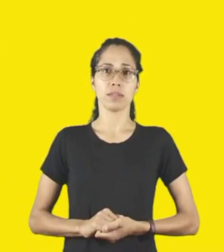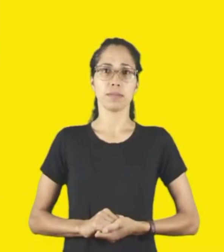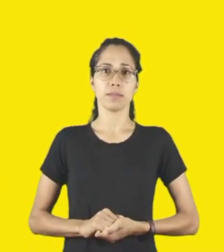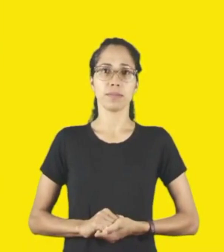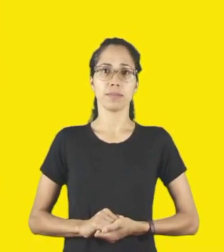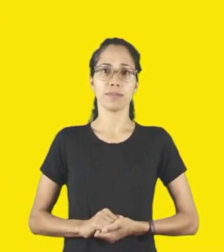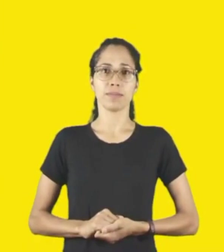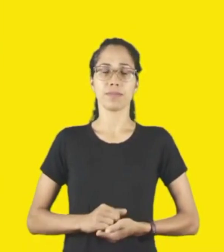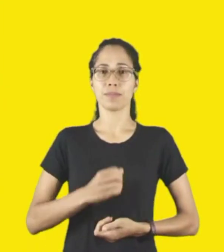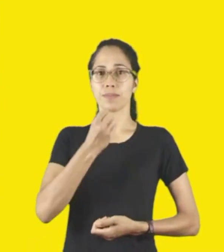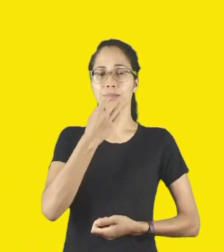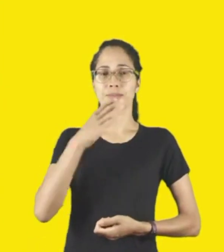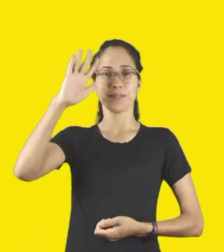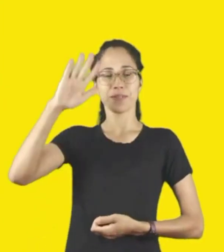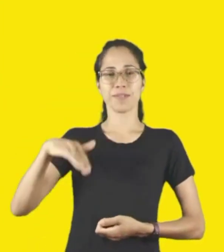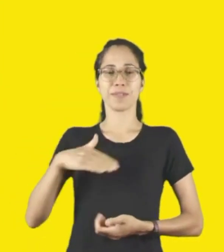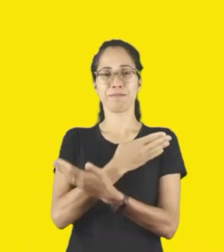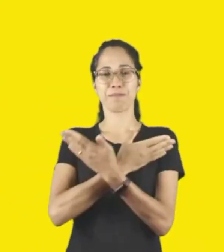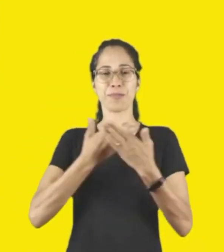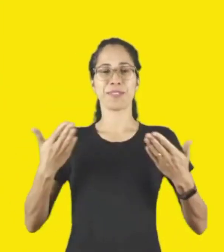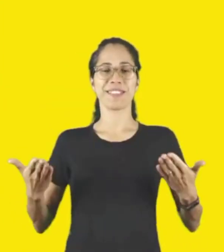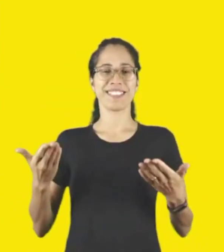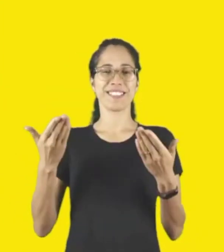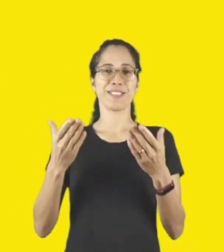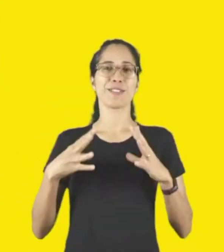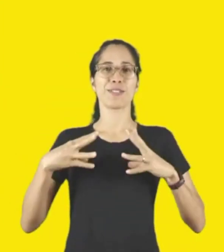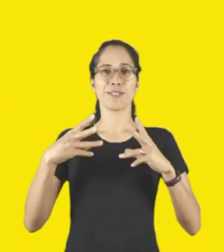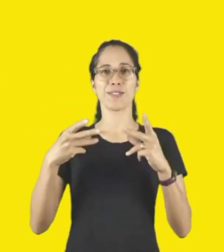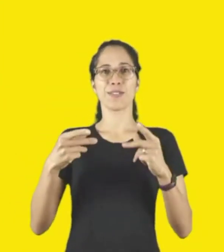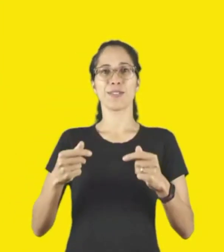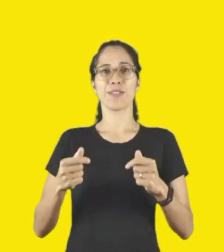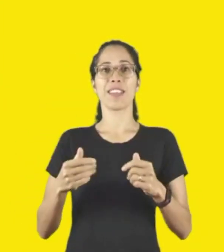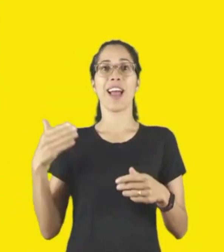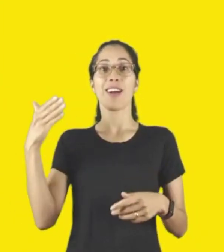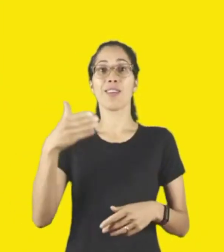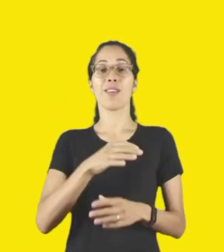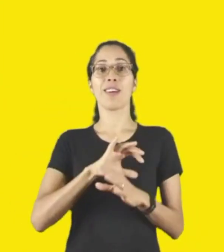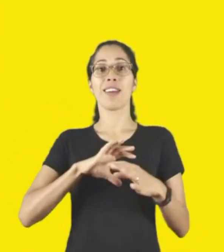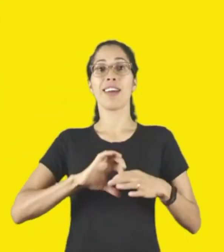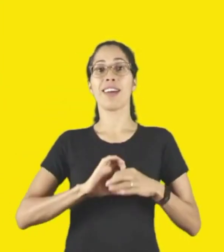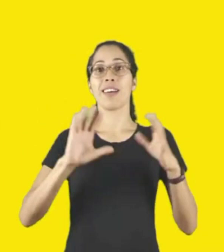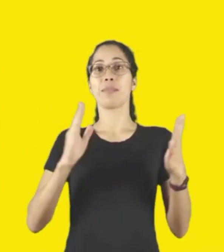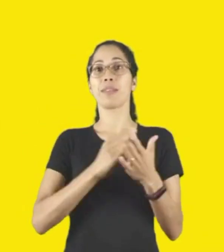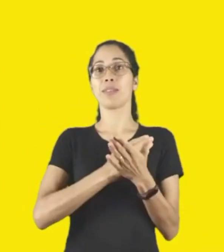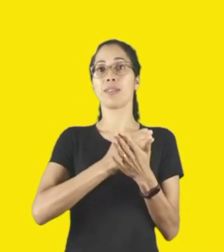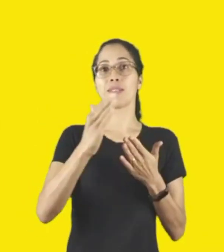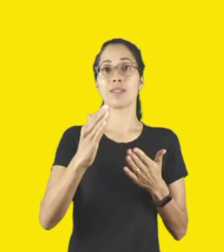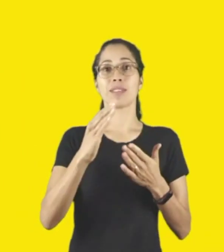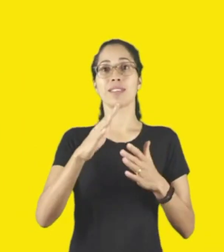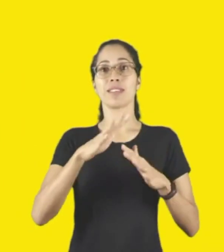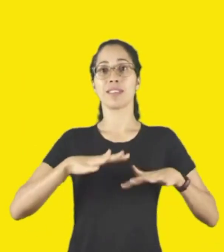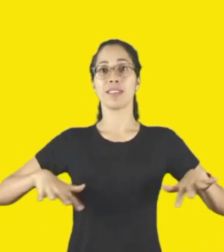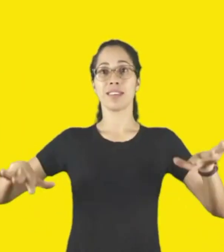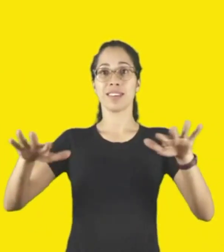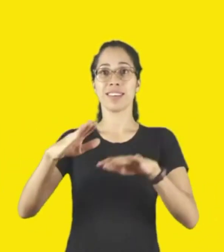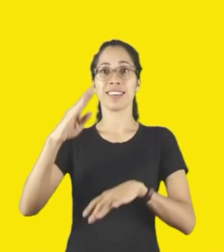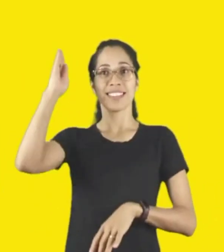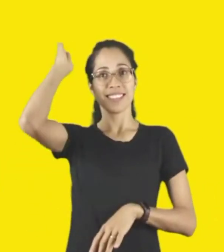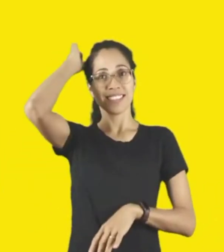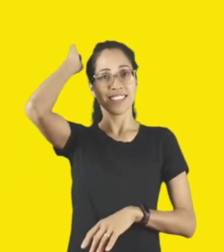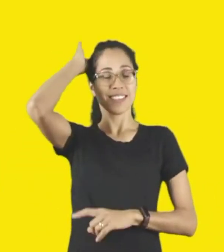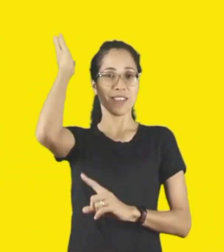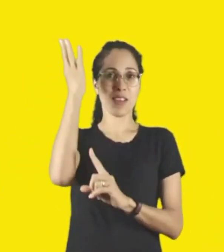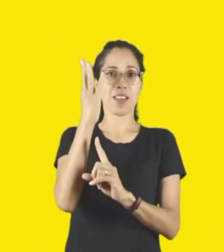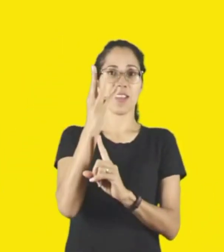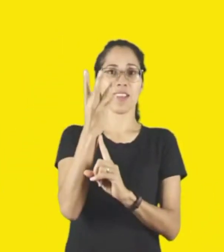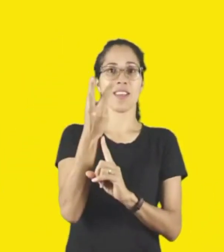Boa tarde, sejam bem-vindos e bem-vindas ao lançamento da edição de 2023 do circuito SESC de Artes. A